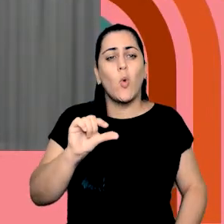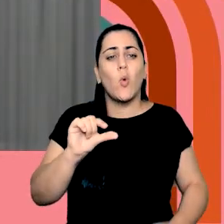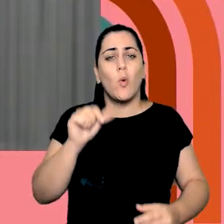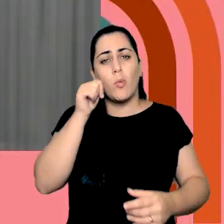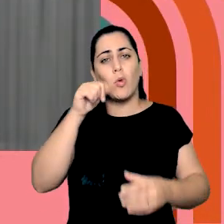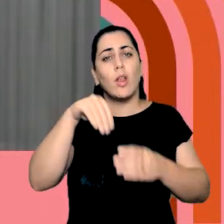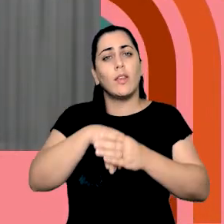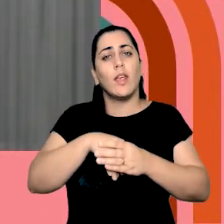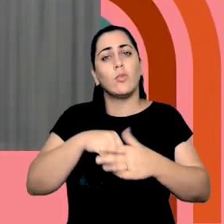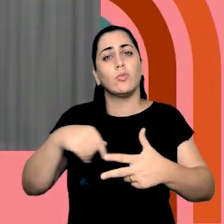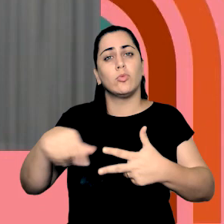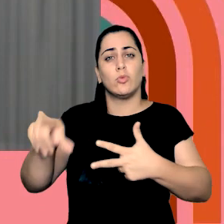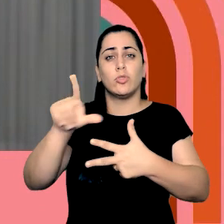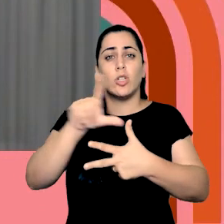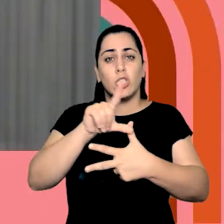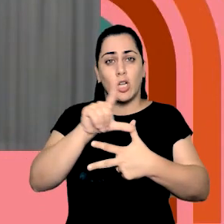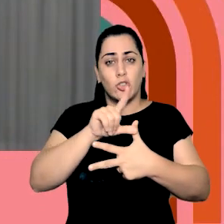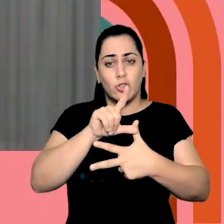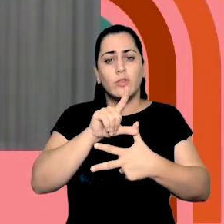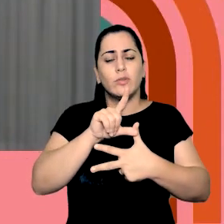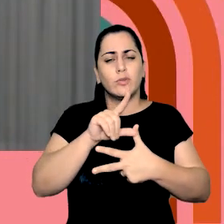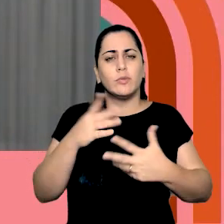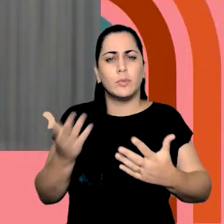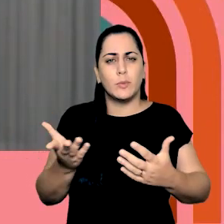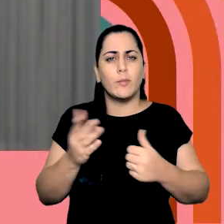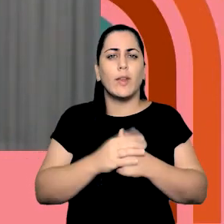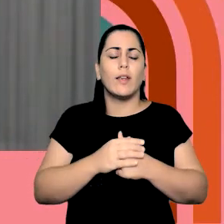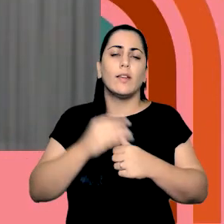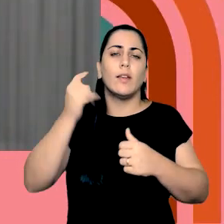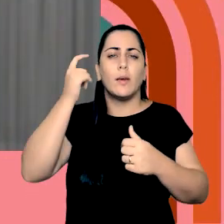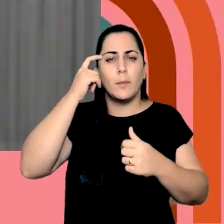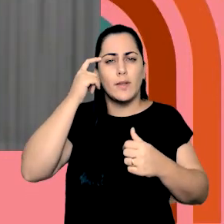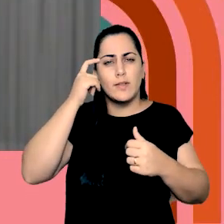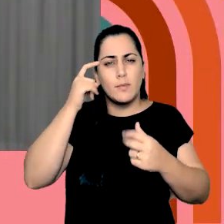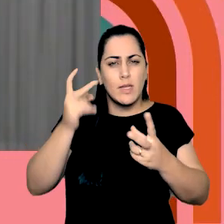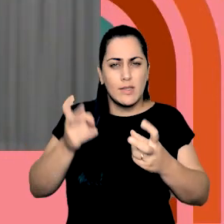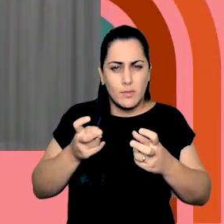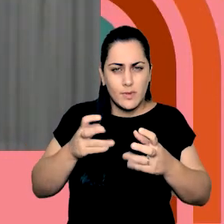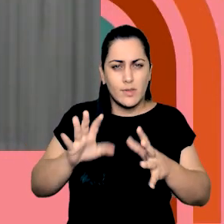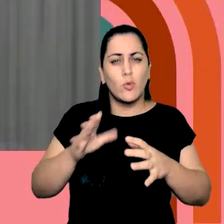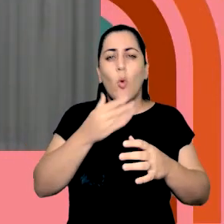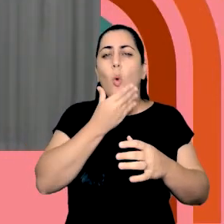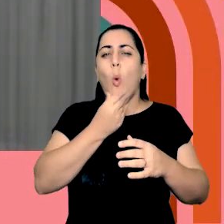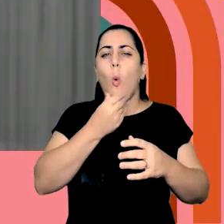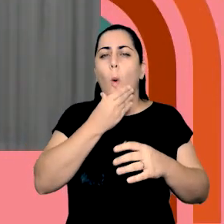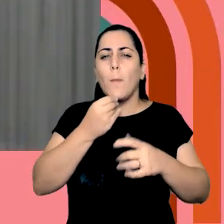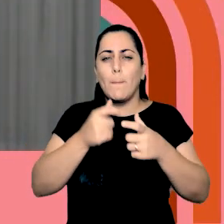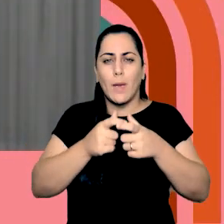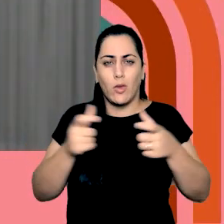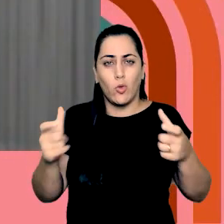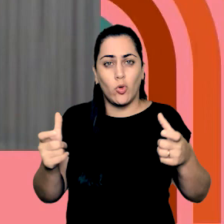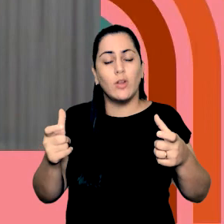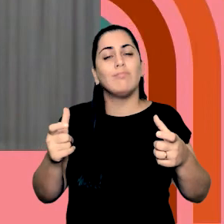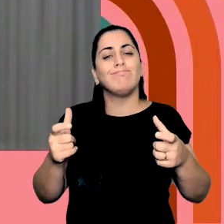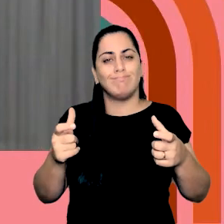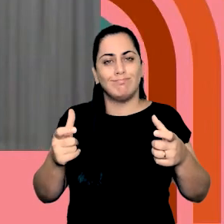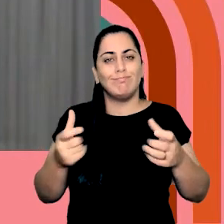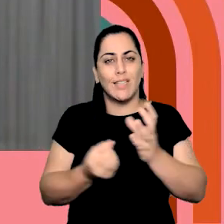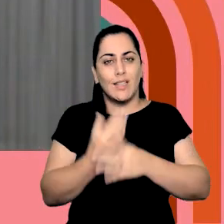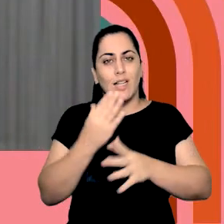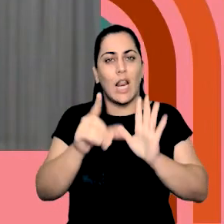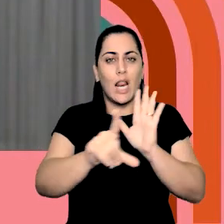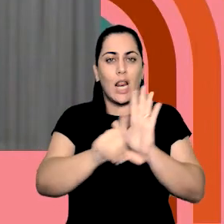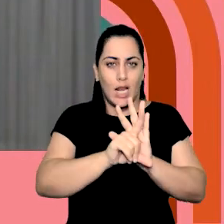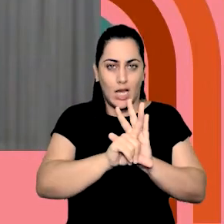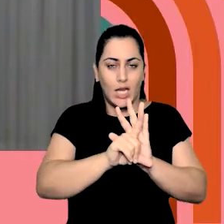poder de desbatir, o que faz das leis. Então, essa perspectiva masculina, ela permeia a elaboração das leis e